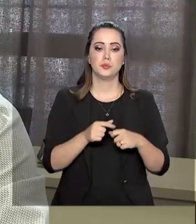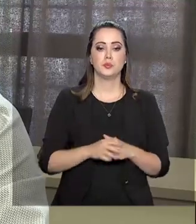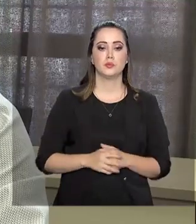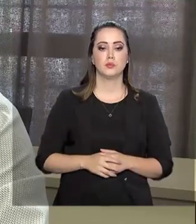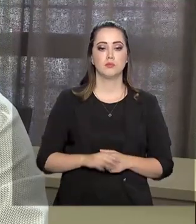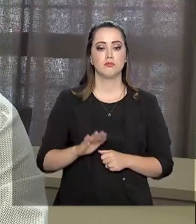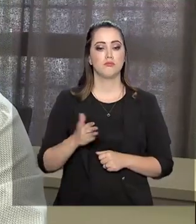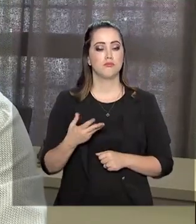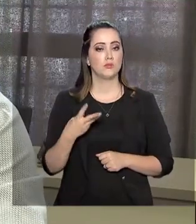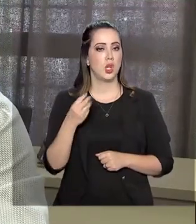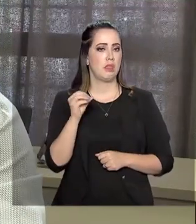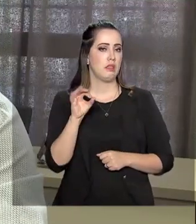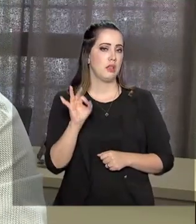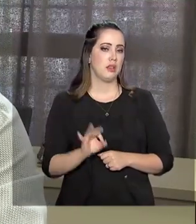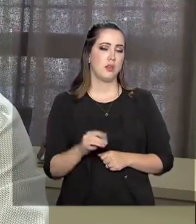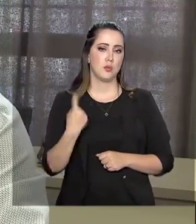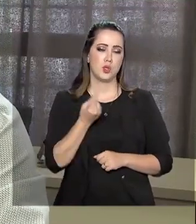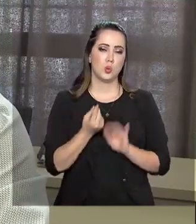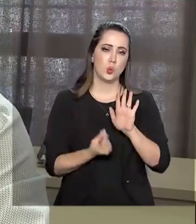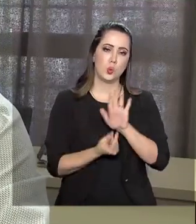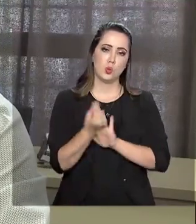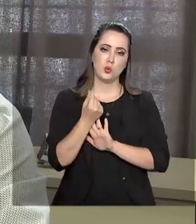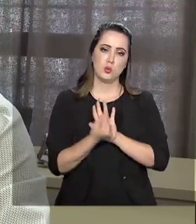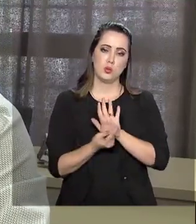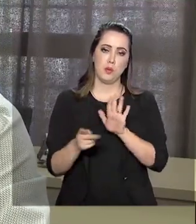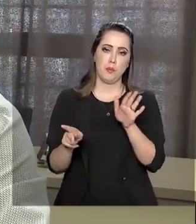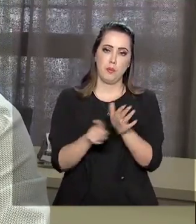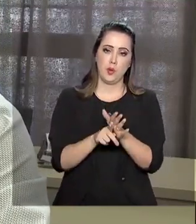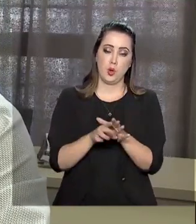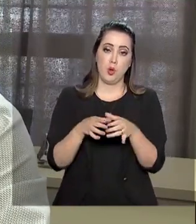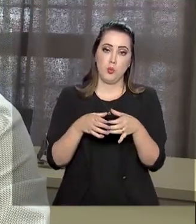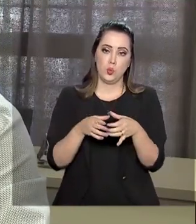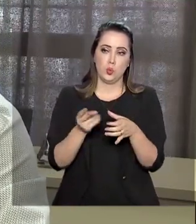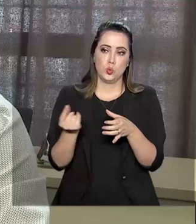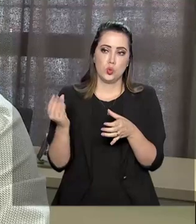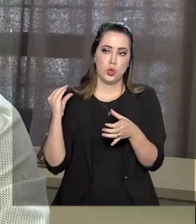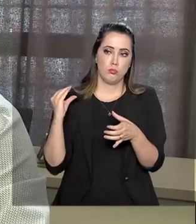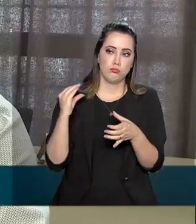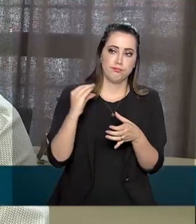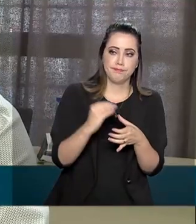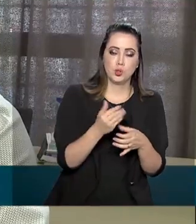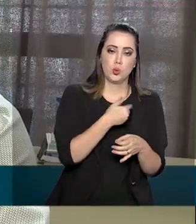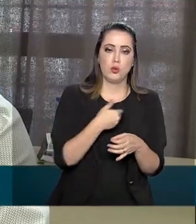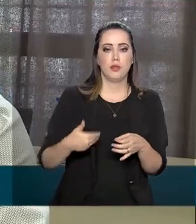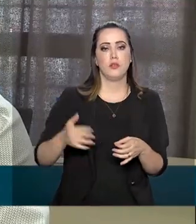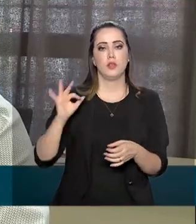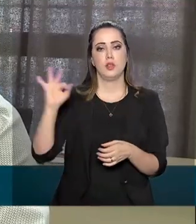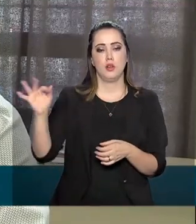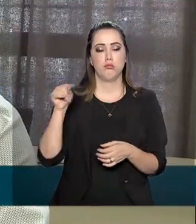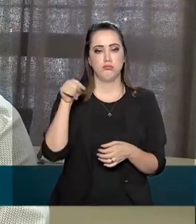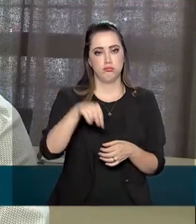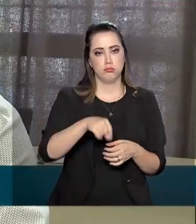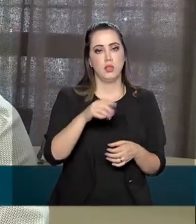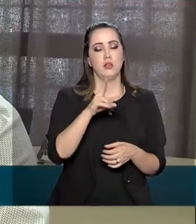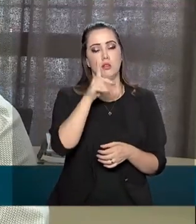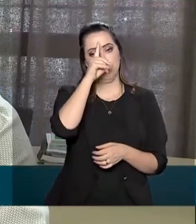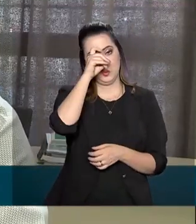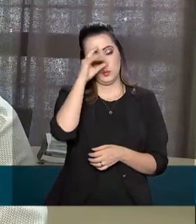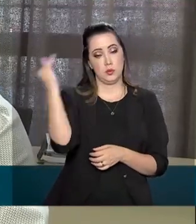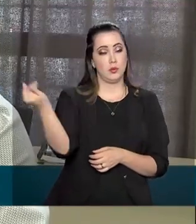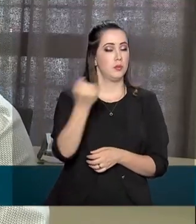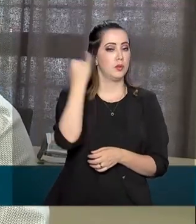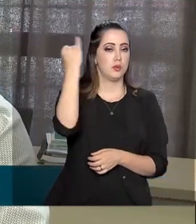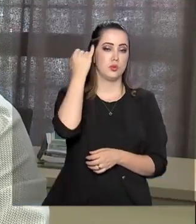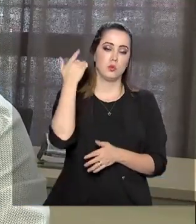% do nosso orçamento provém desse recurso. Então, é de fundamental importância para poder manter